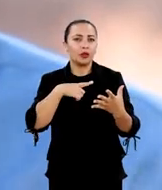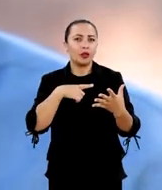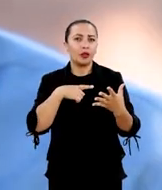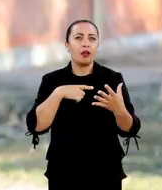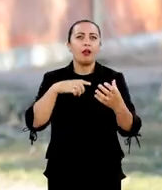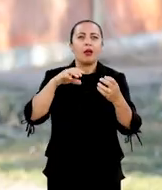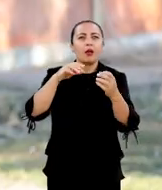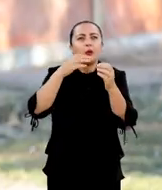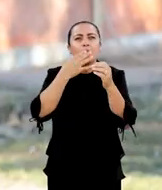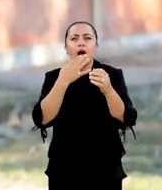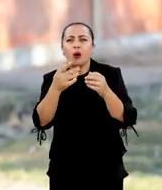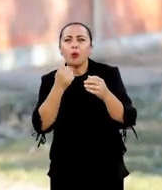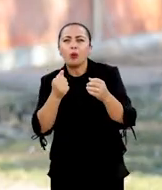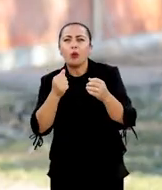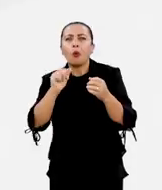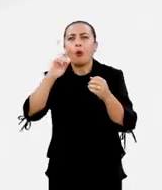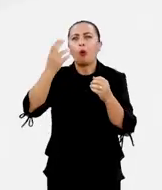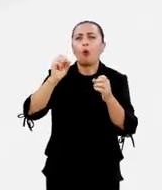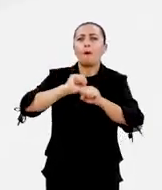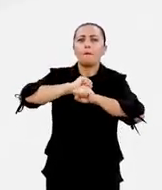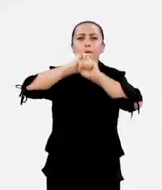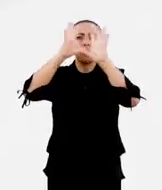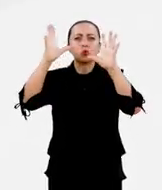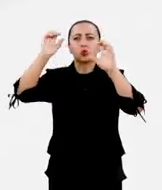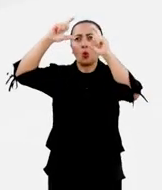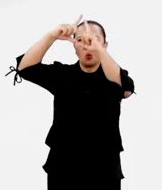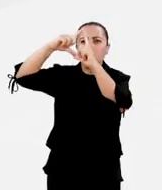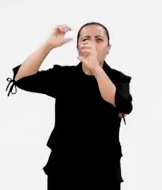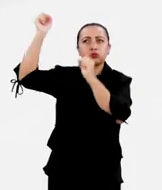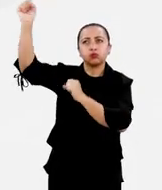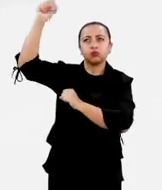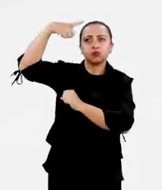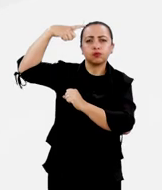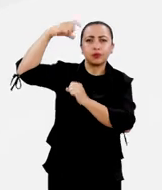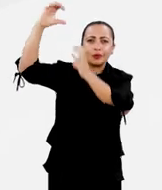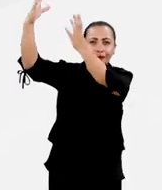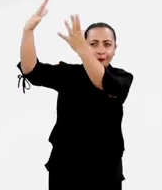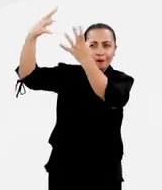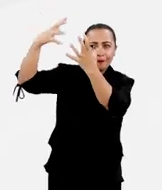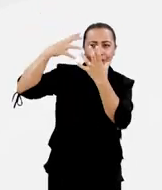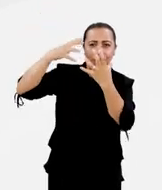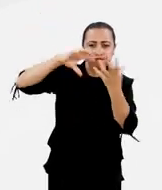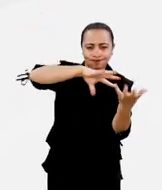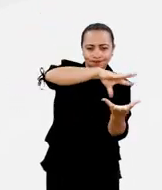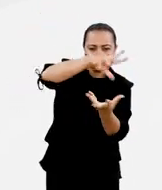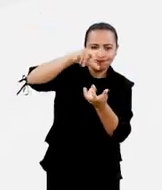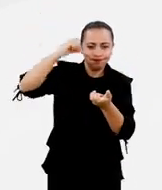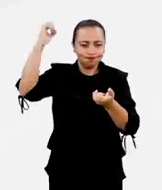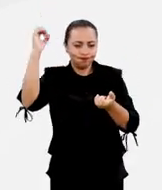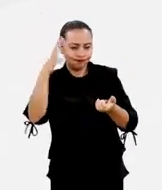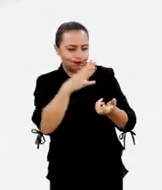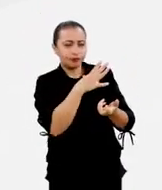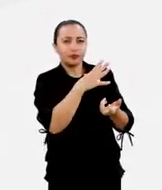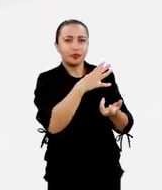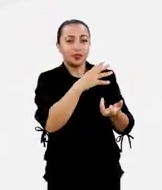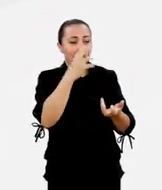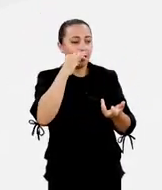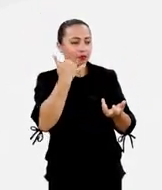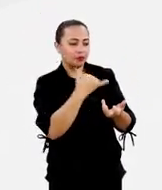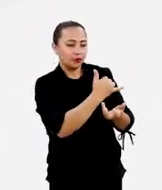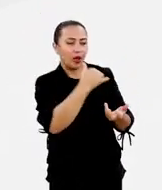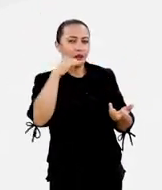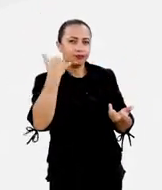quando tem uma mancha solar, uma explosão solar, que vem em direção ao nosso campo, geralmente, essa